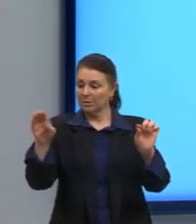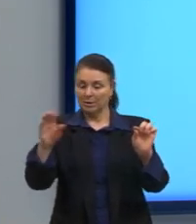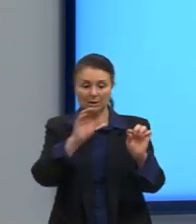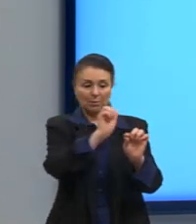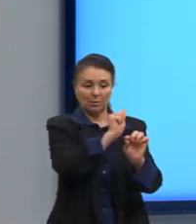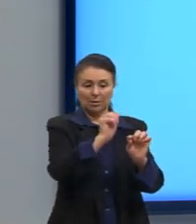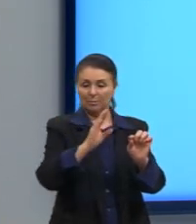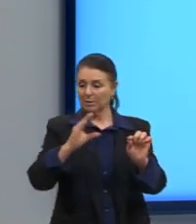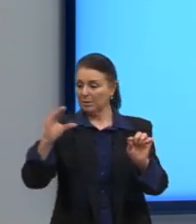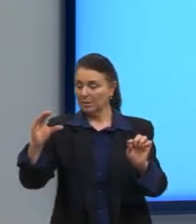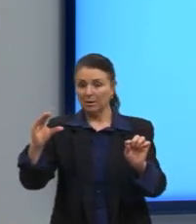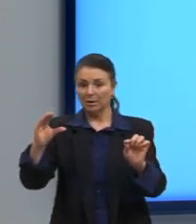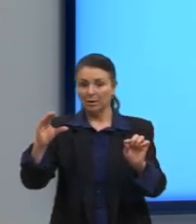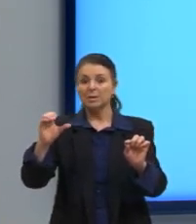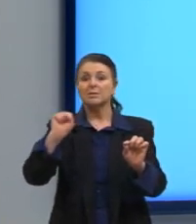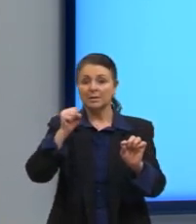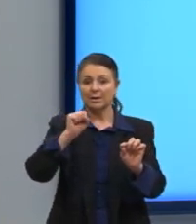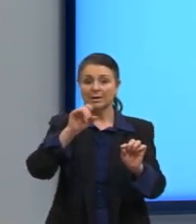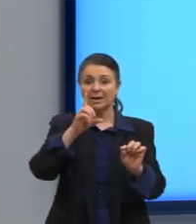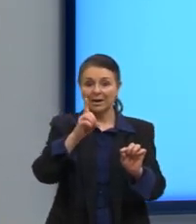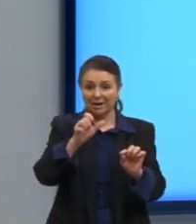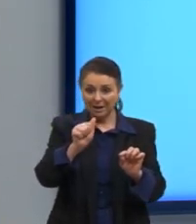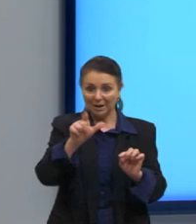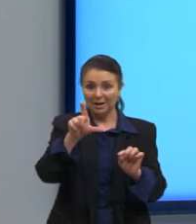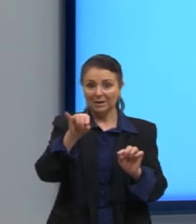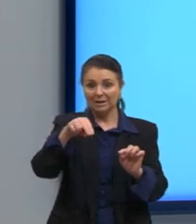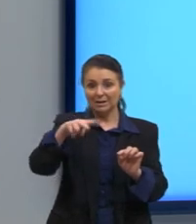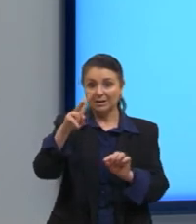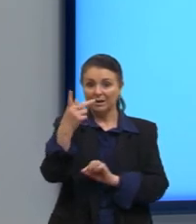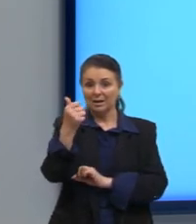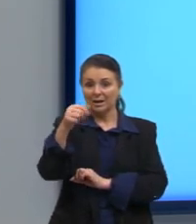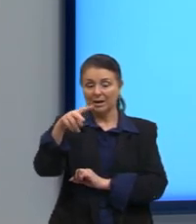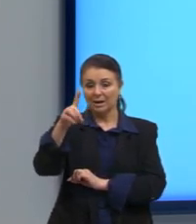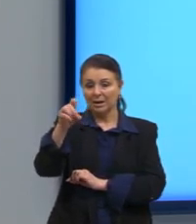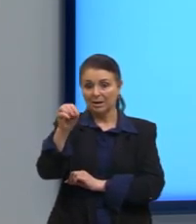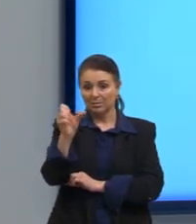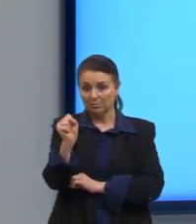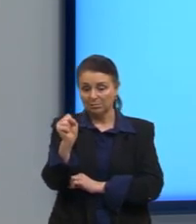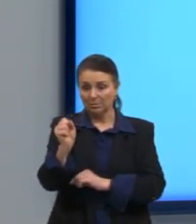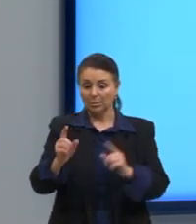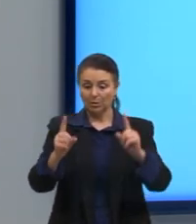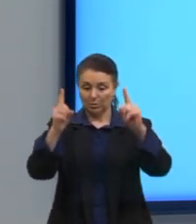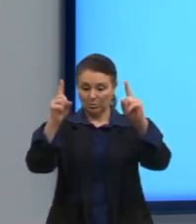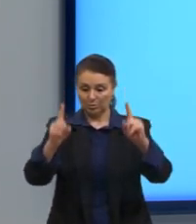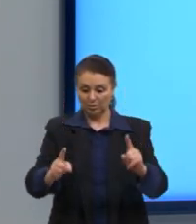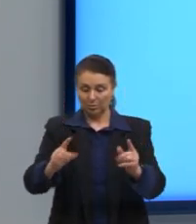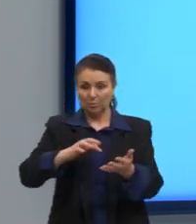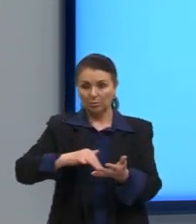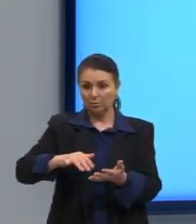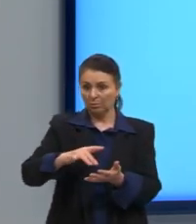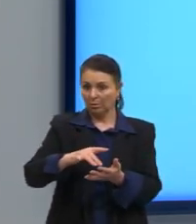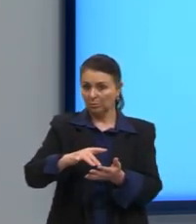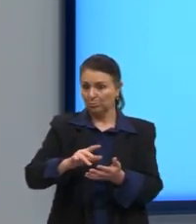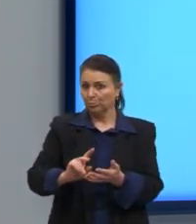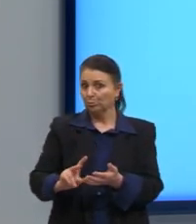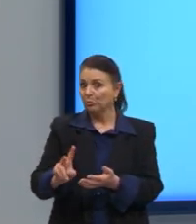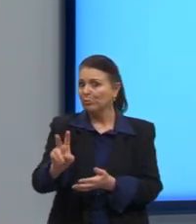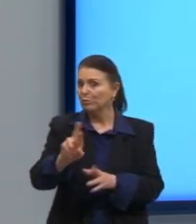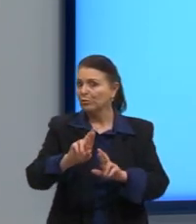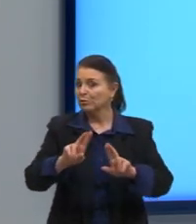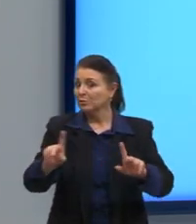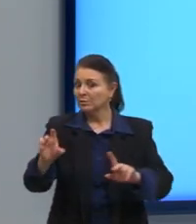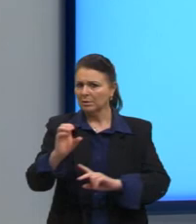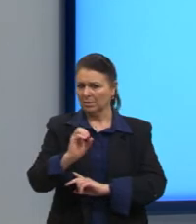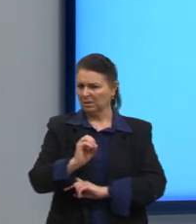estão alinhados. Se o cálculo do determinante chegasse aqui em um valor diferente de